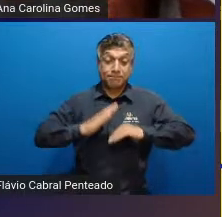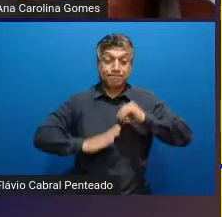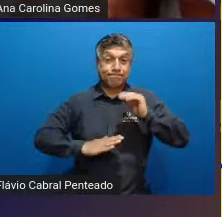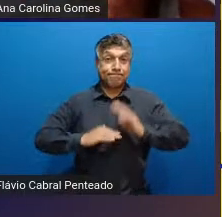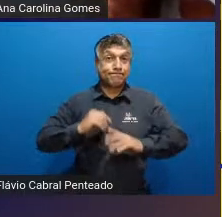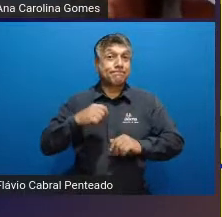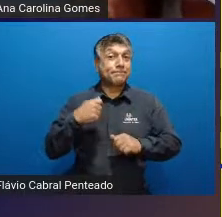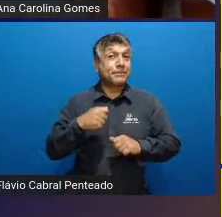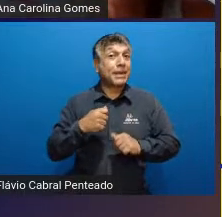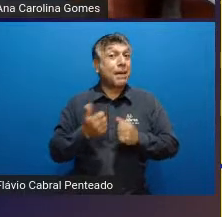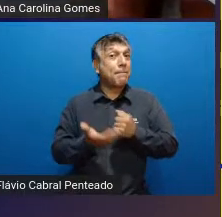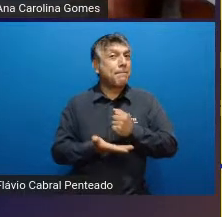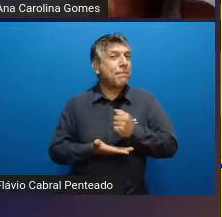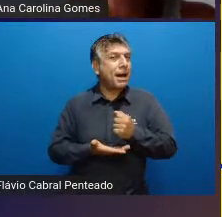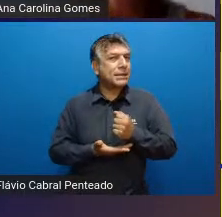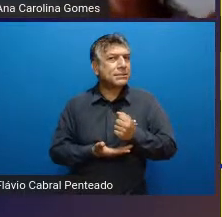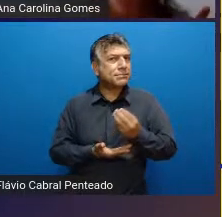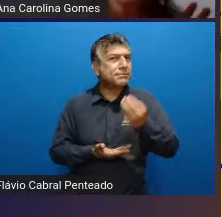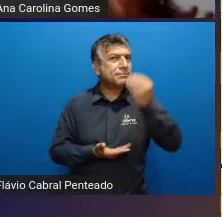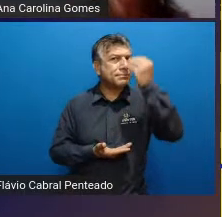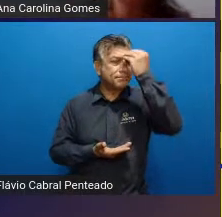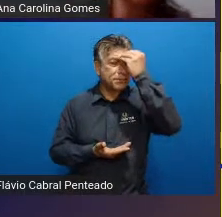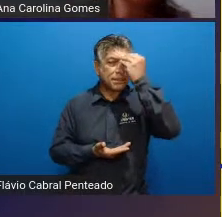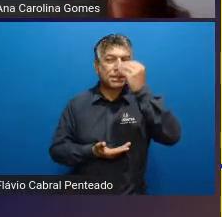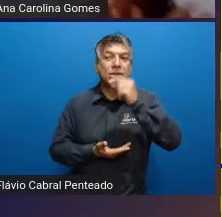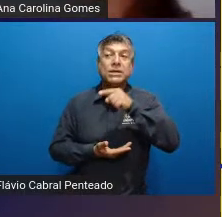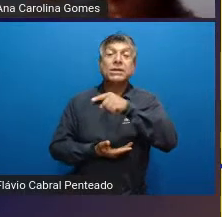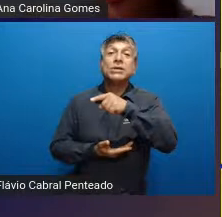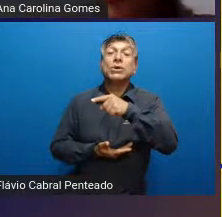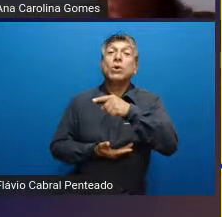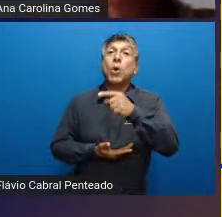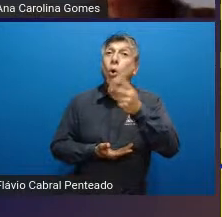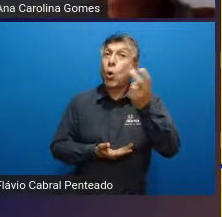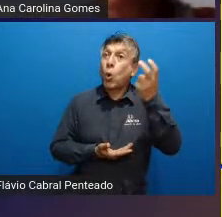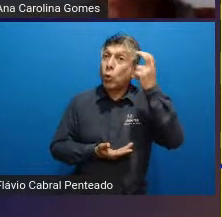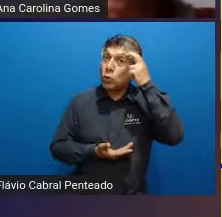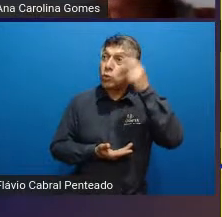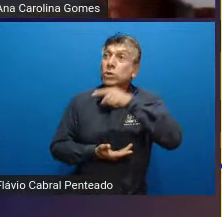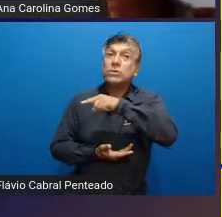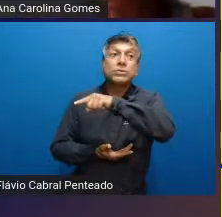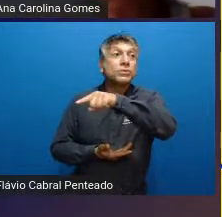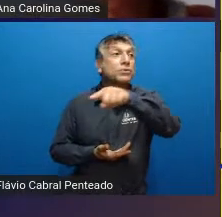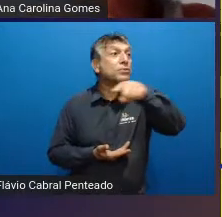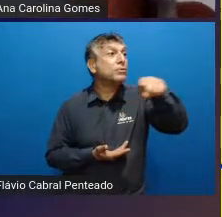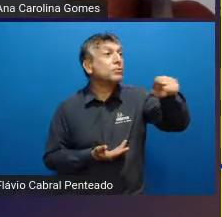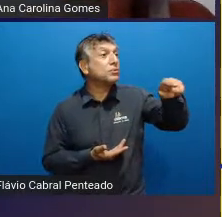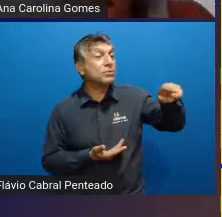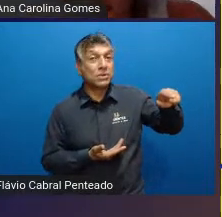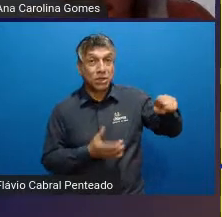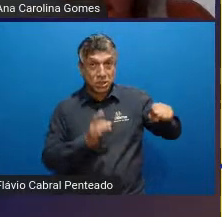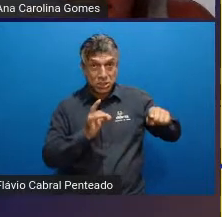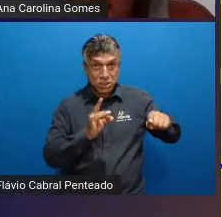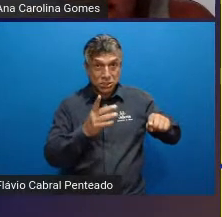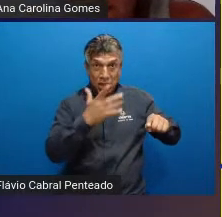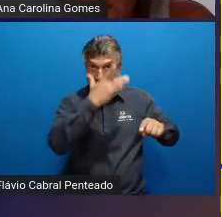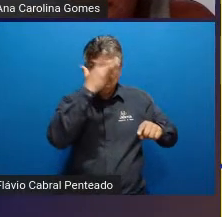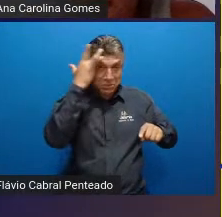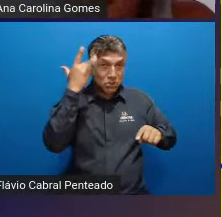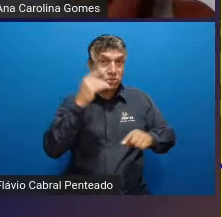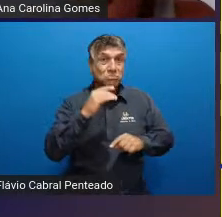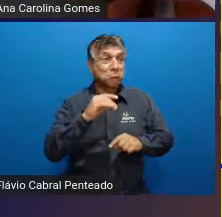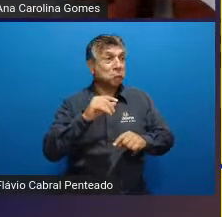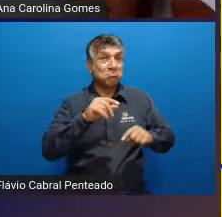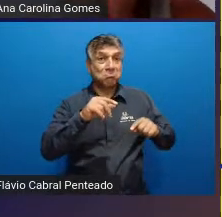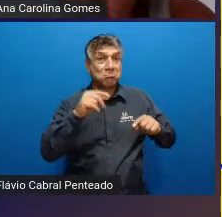base de trabalho alinhada com a cultura corporal de movimento de tudo e todos né não só com as pessoas comuns por assim dizer